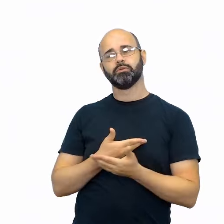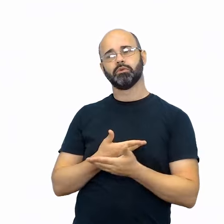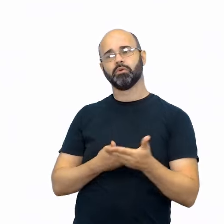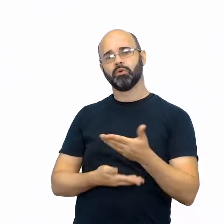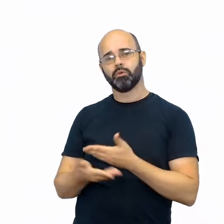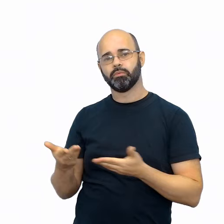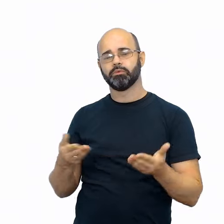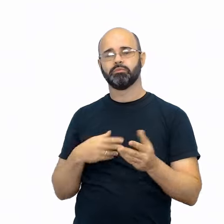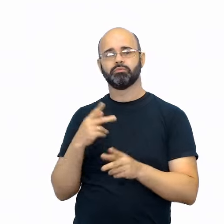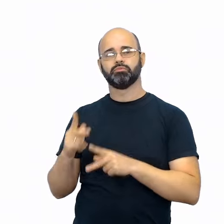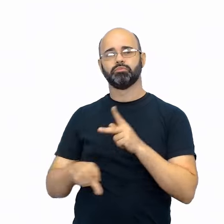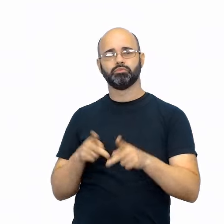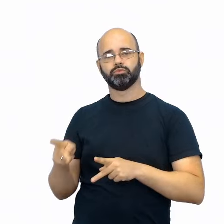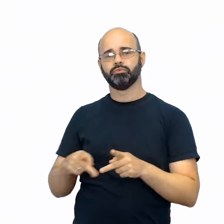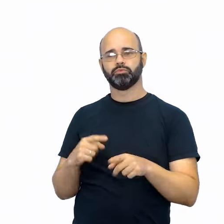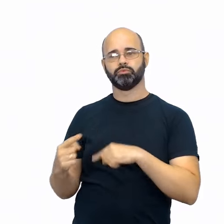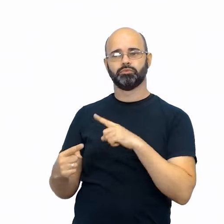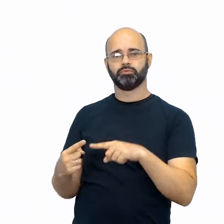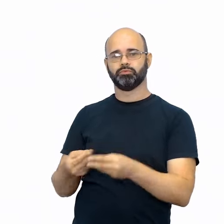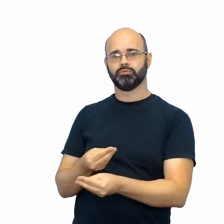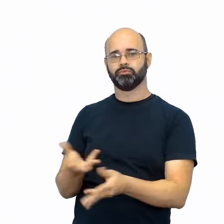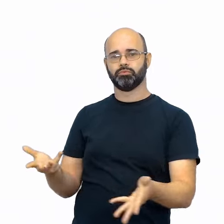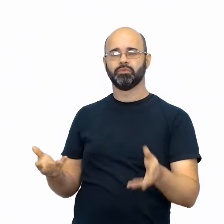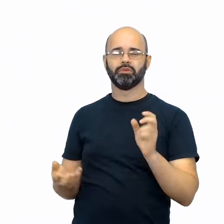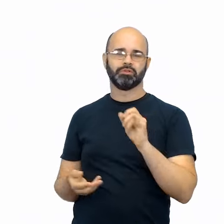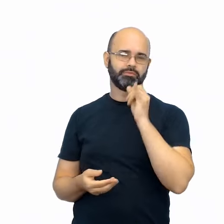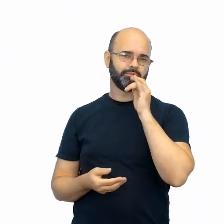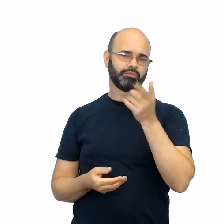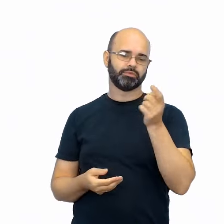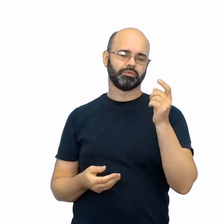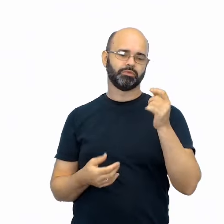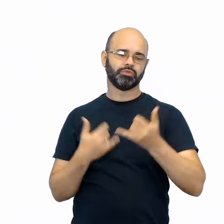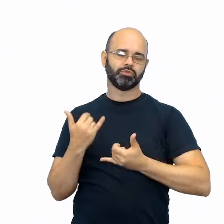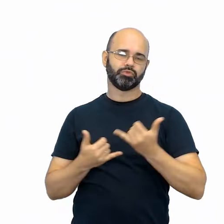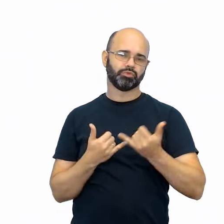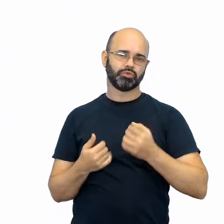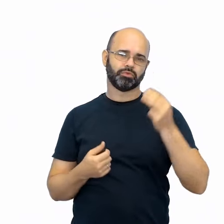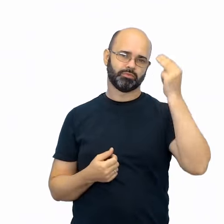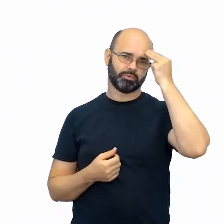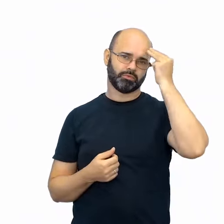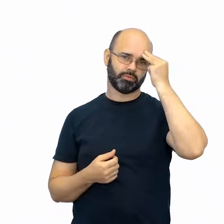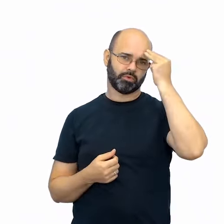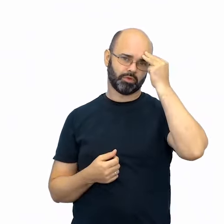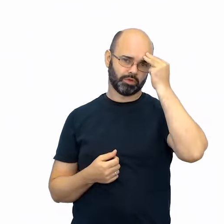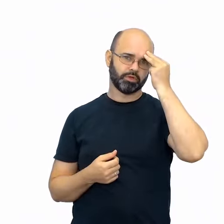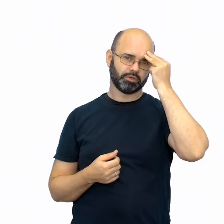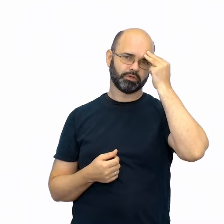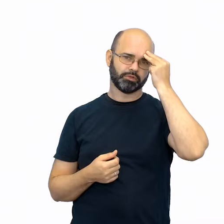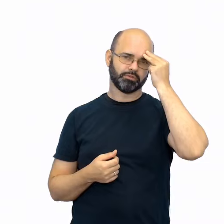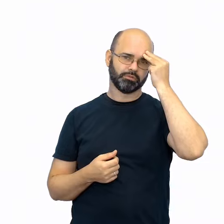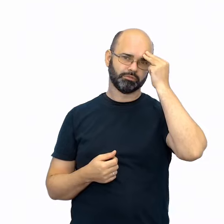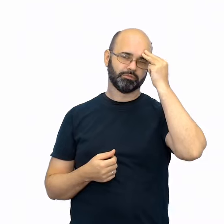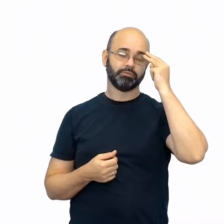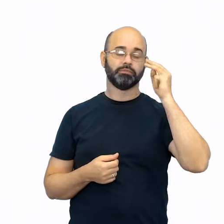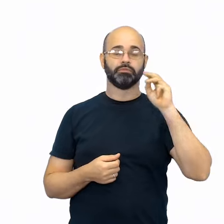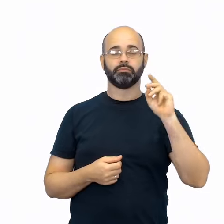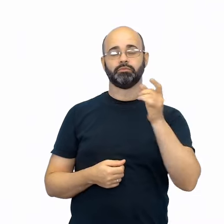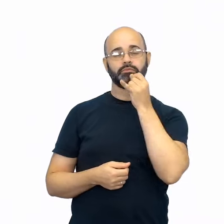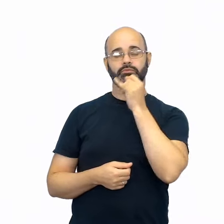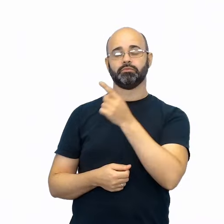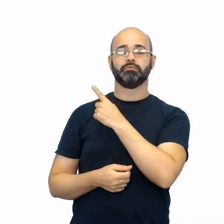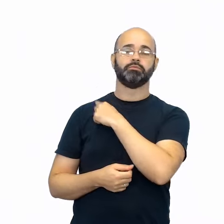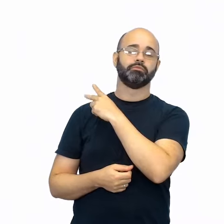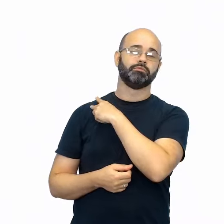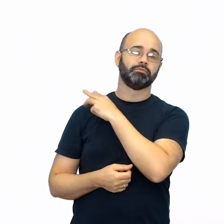público-alvo. Se os estudantes forem produzir um jogo da memória para ser jogado com estudantes do mesmo ano escolar,